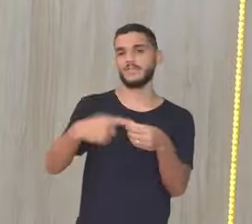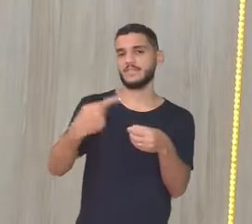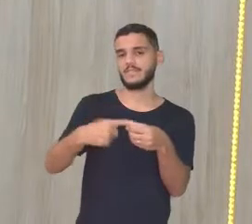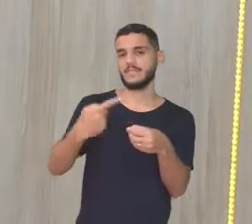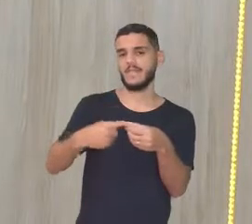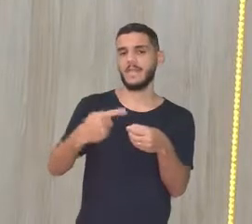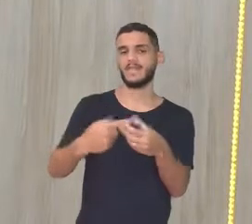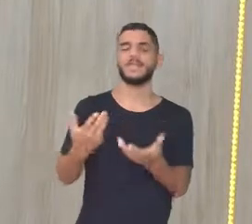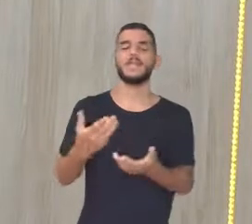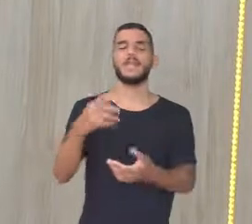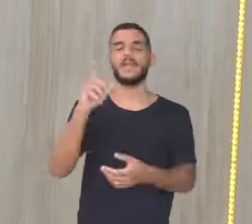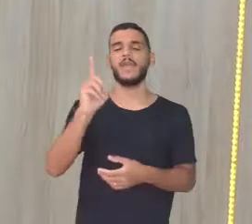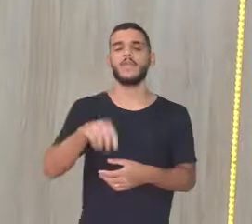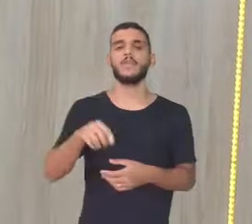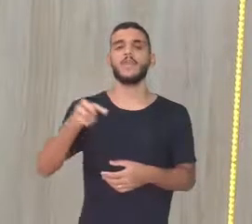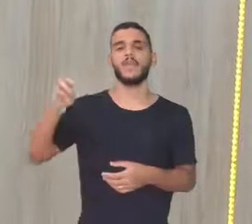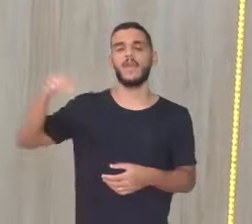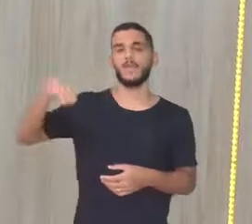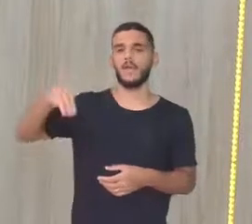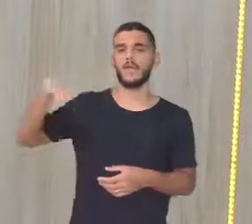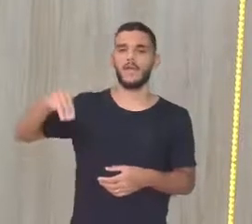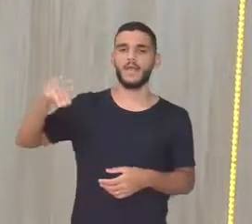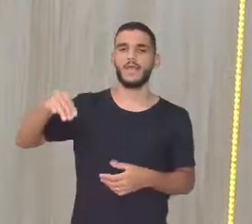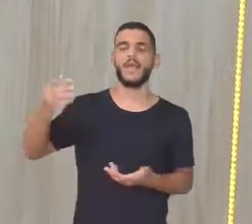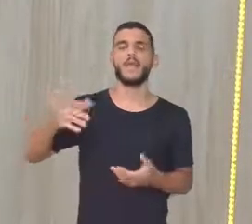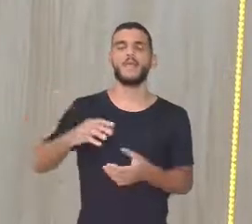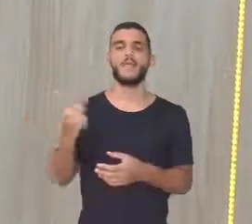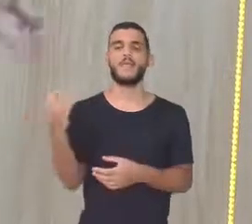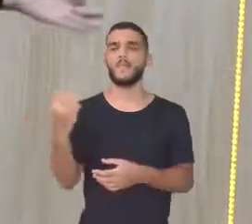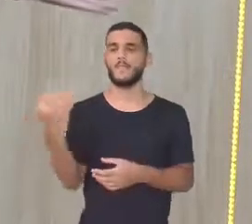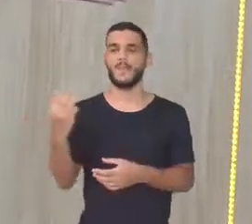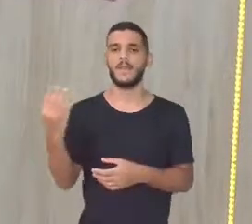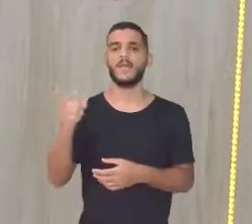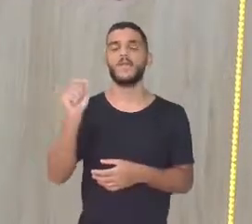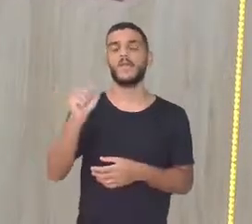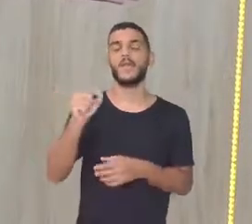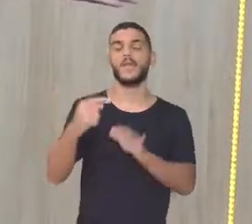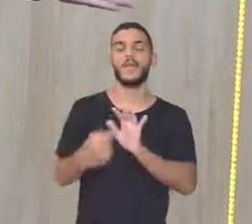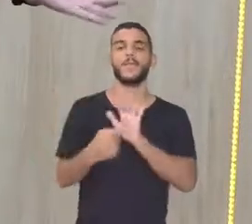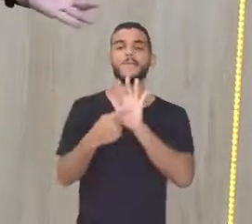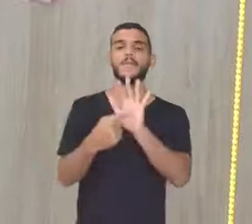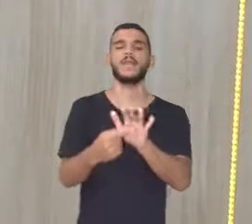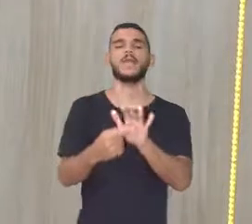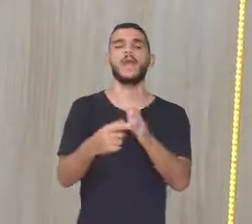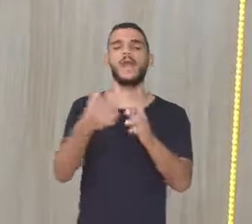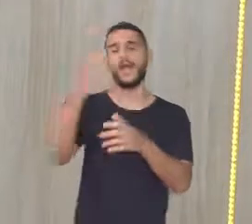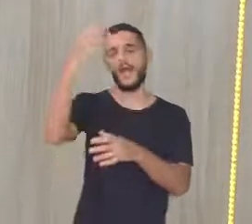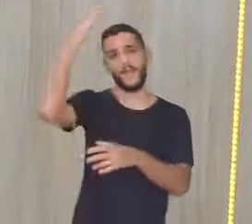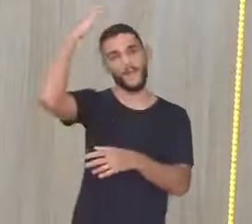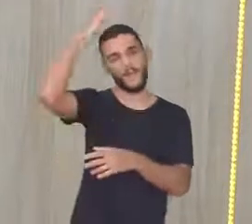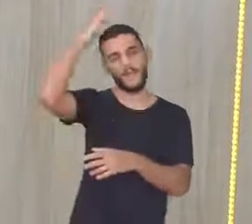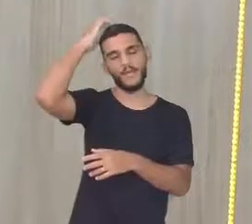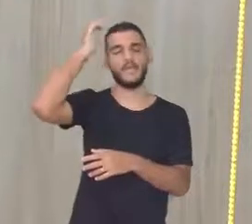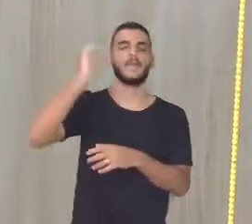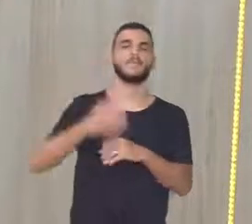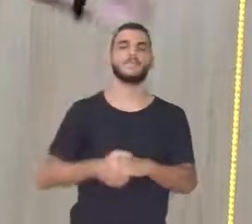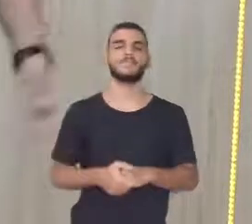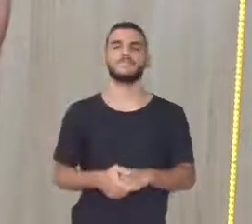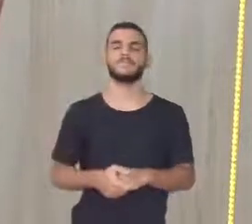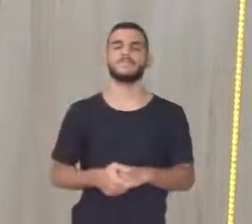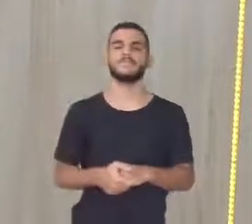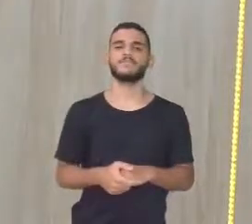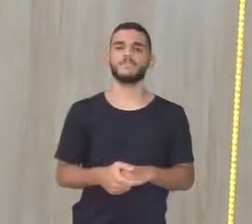capital São Luís do Maranhão Em homenagem ao rei Luís XIV da França Tanto que Quando você for Uma